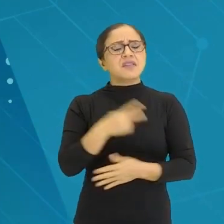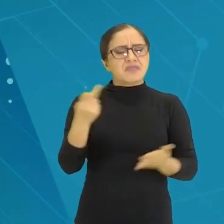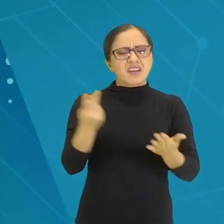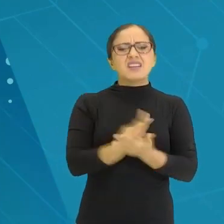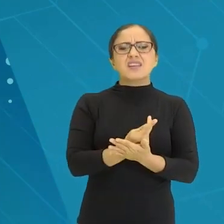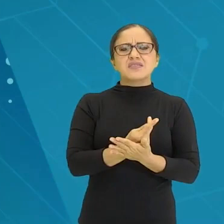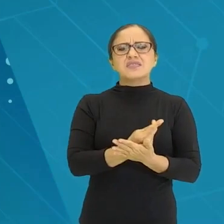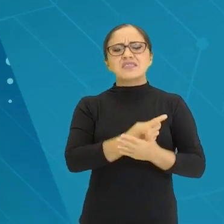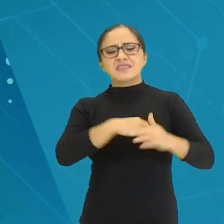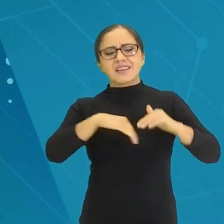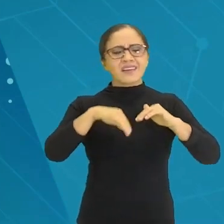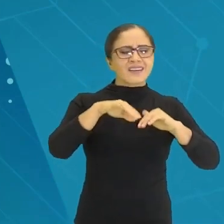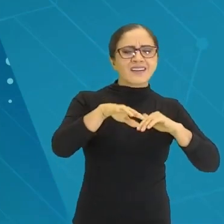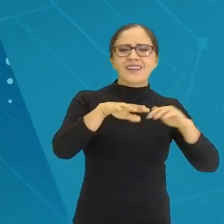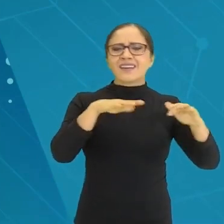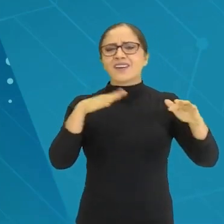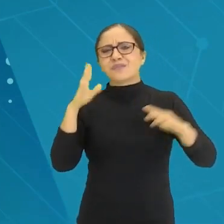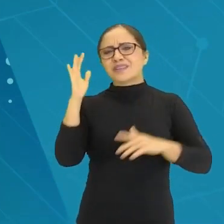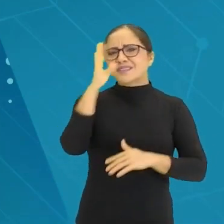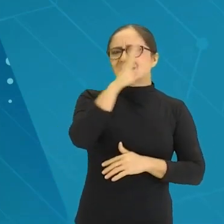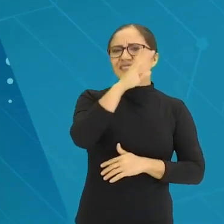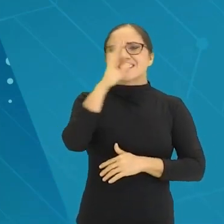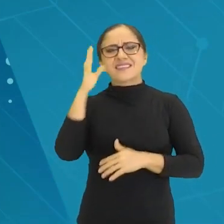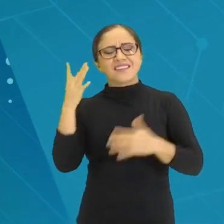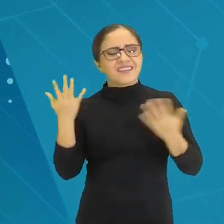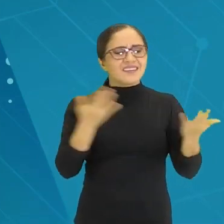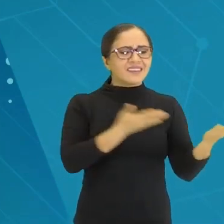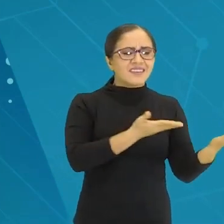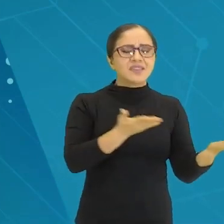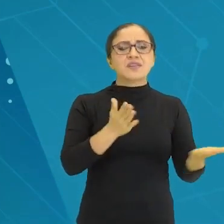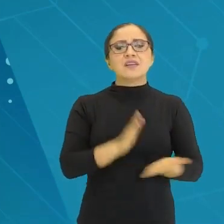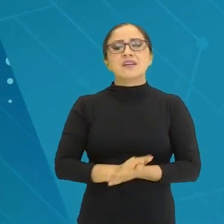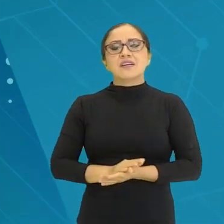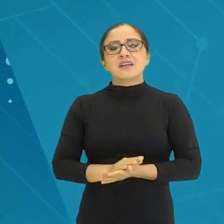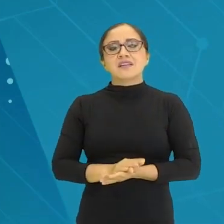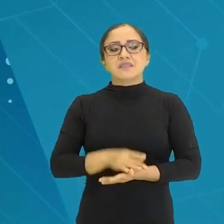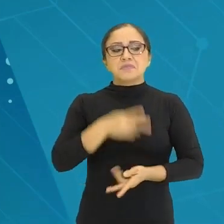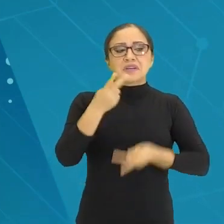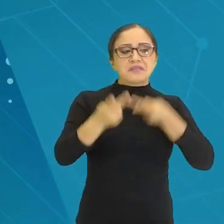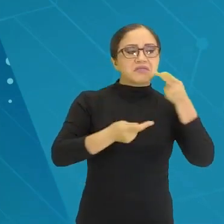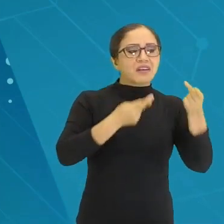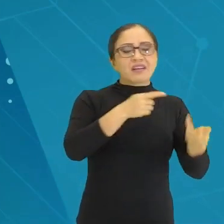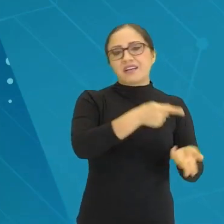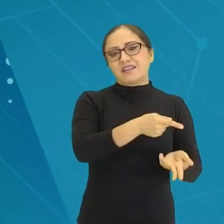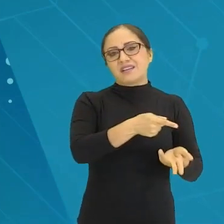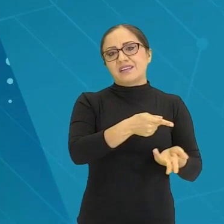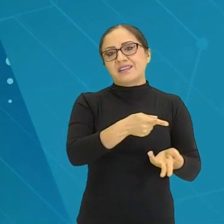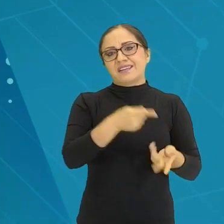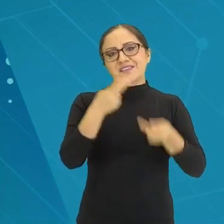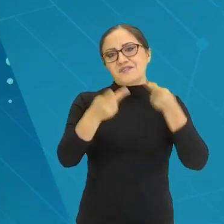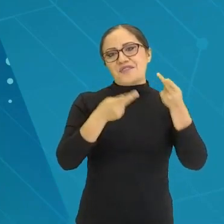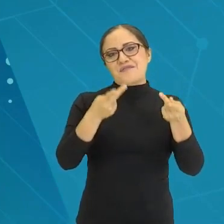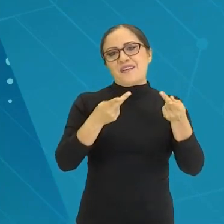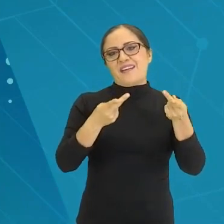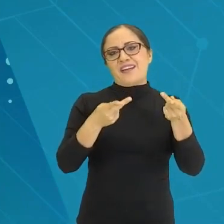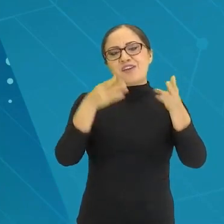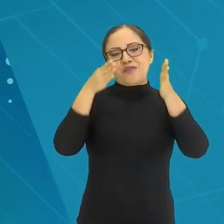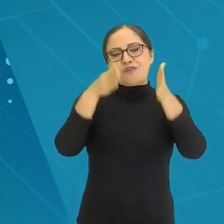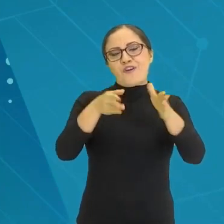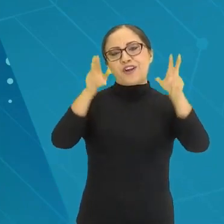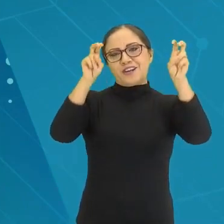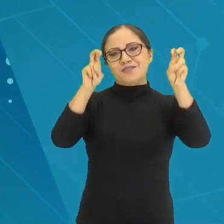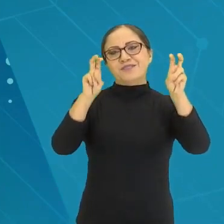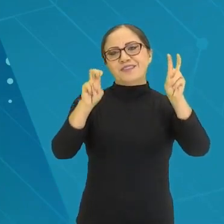alguma dispersão, mas a gente precisa falar. E pra falar, é lógico que ele não vai falar só aquilo que tá relacionado com o que eu trouxe.